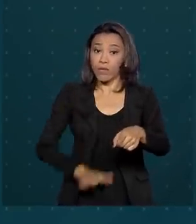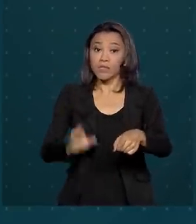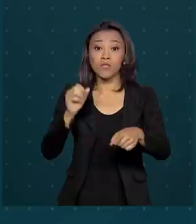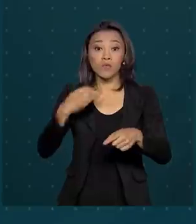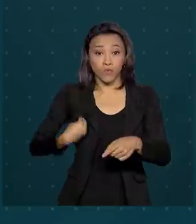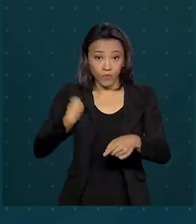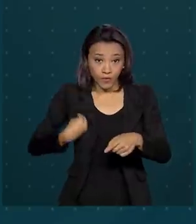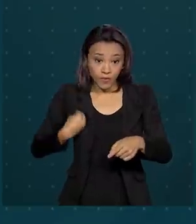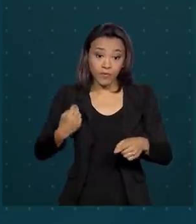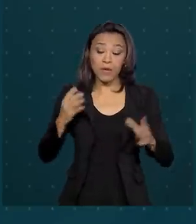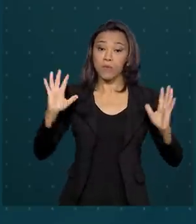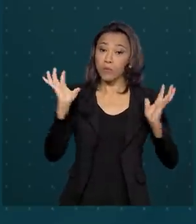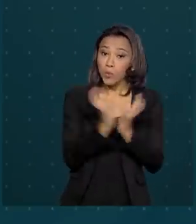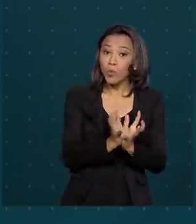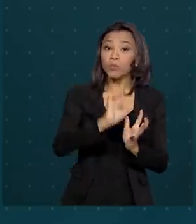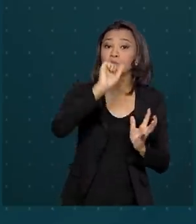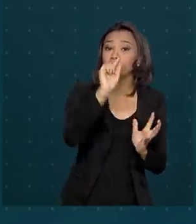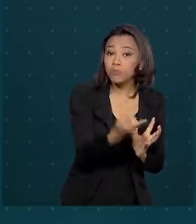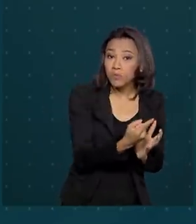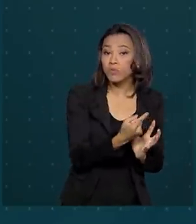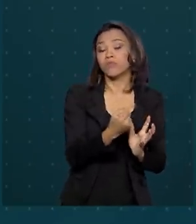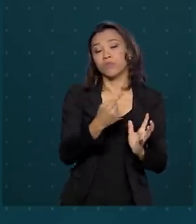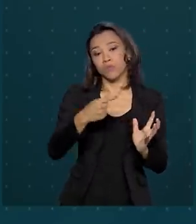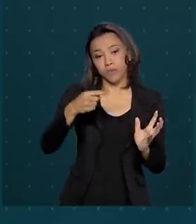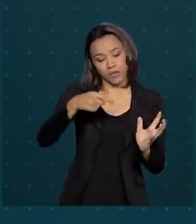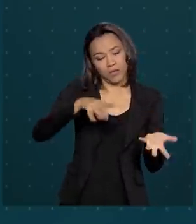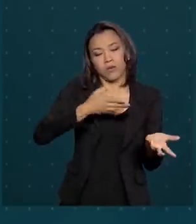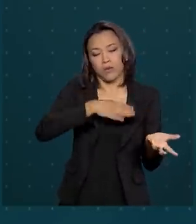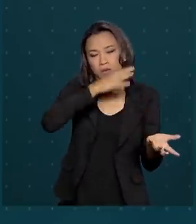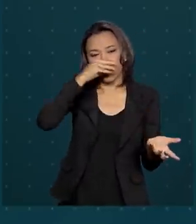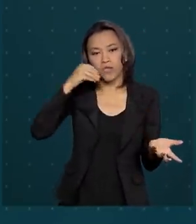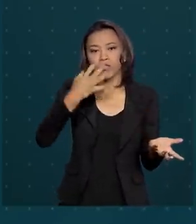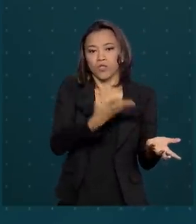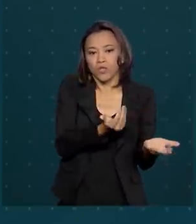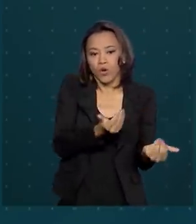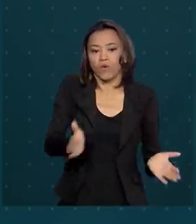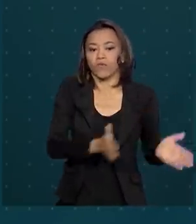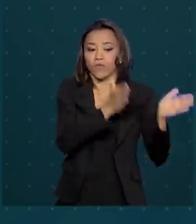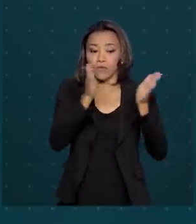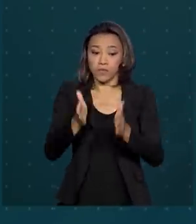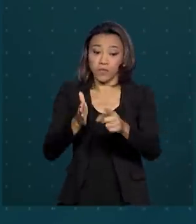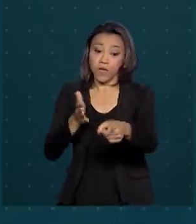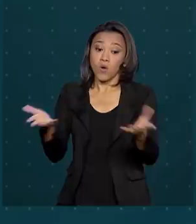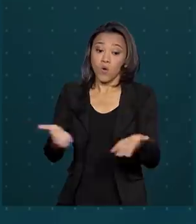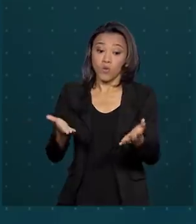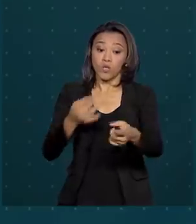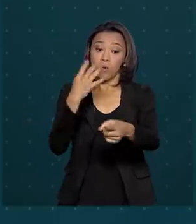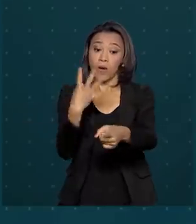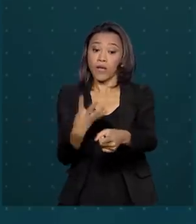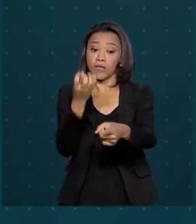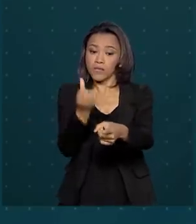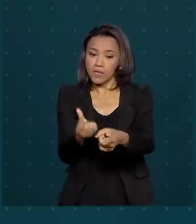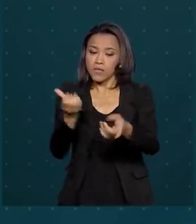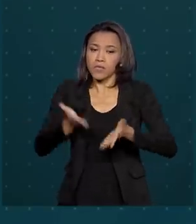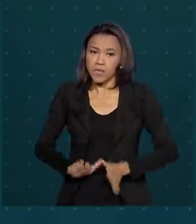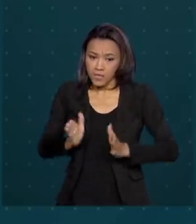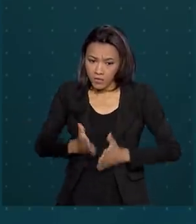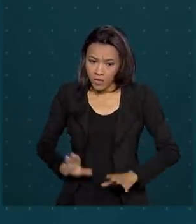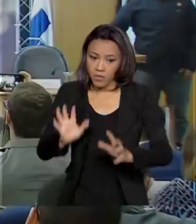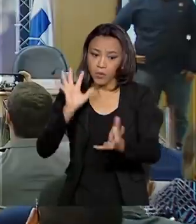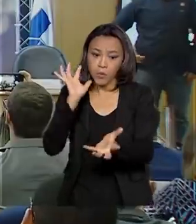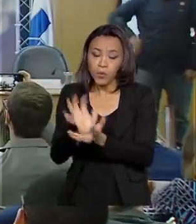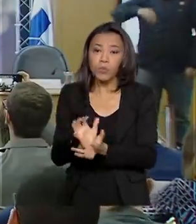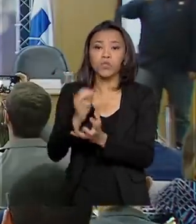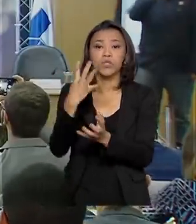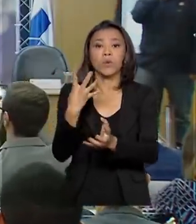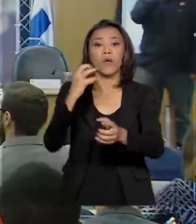cada mil adolescentes e jovens. A taxa mundial é de 46 nascimentos para cada mil adolescentes e jovens.